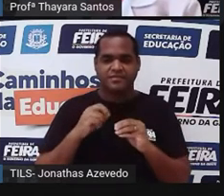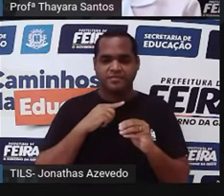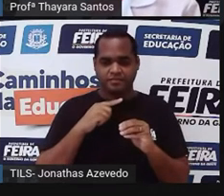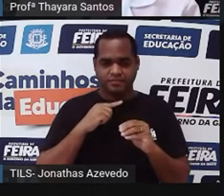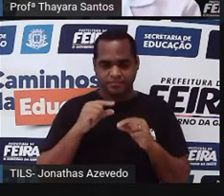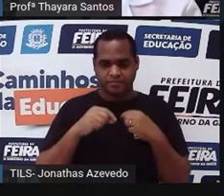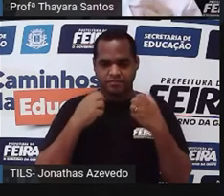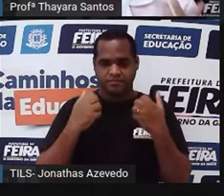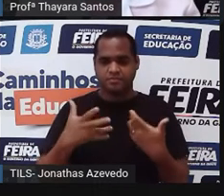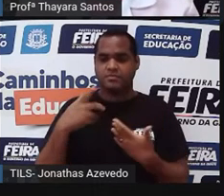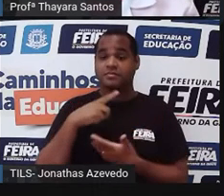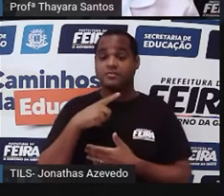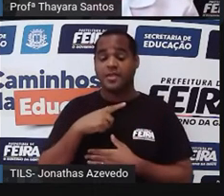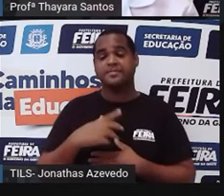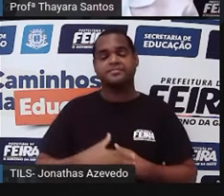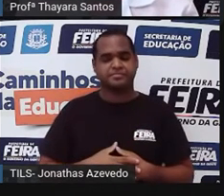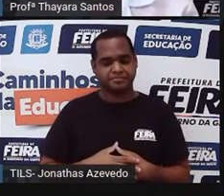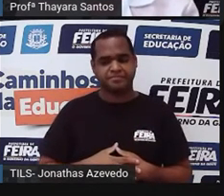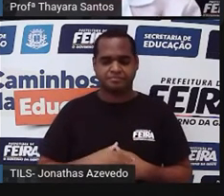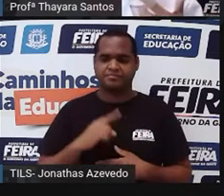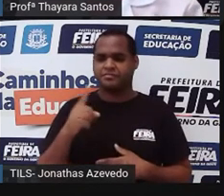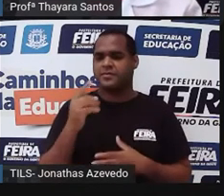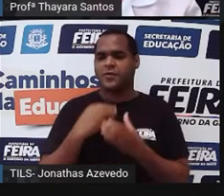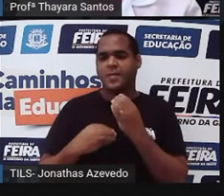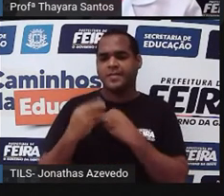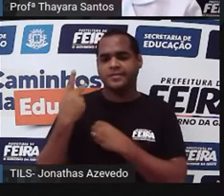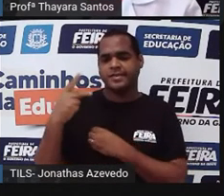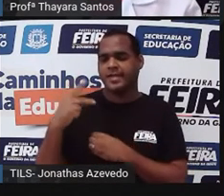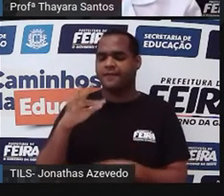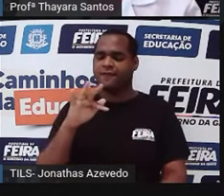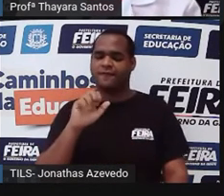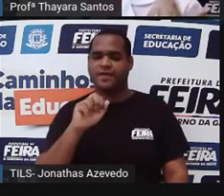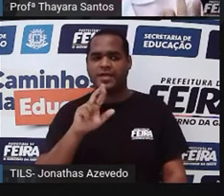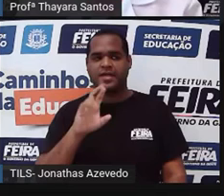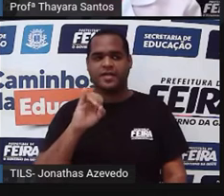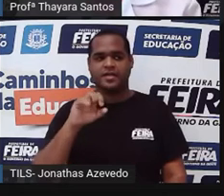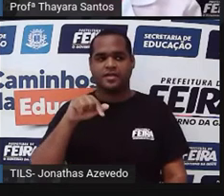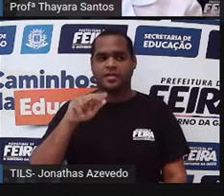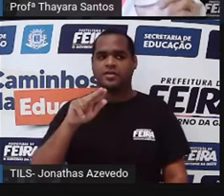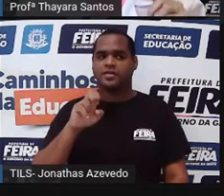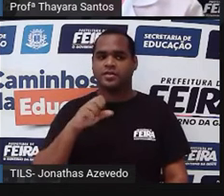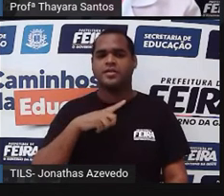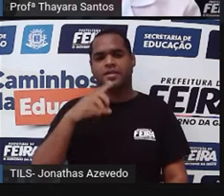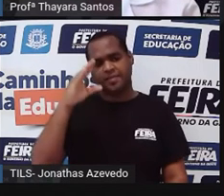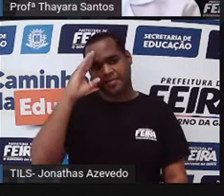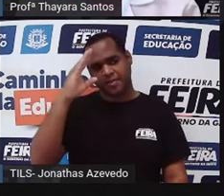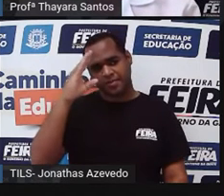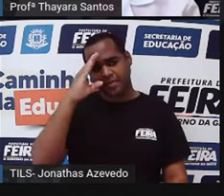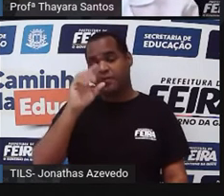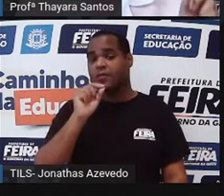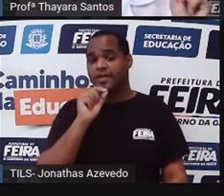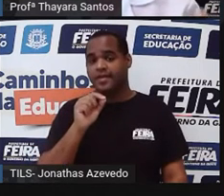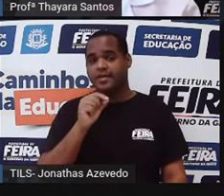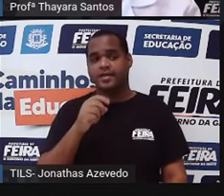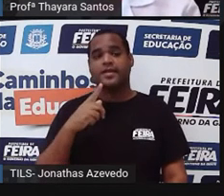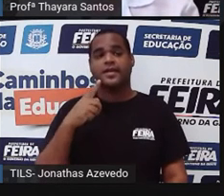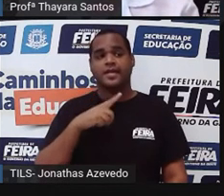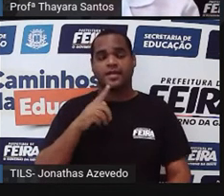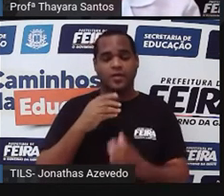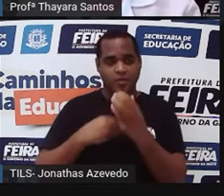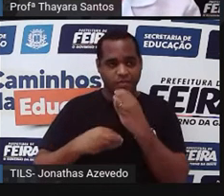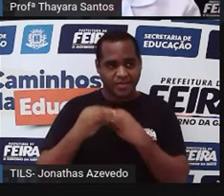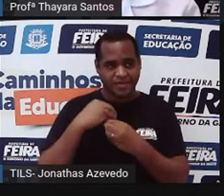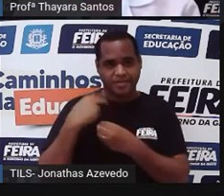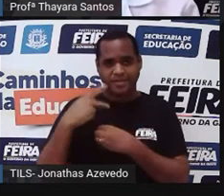própria língua. Agora, esse alimento vai para a faringe. E qual é a função da faringe? Conduzir o bolo alimentar para o